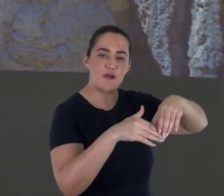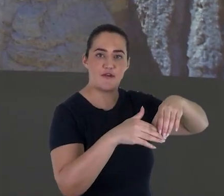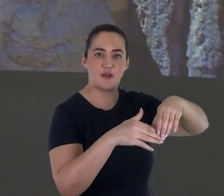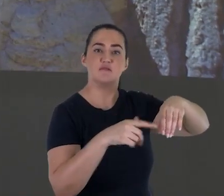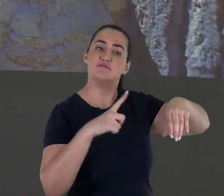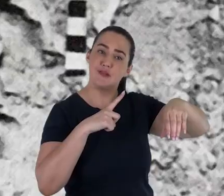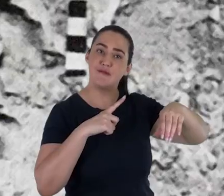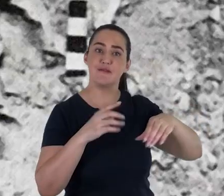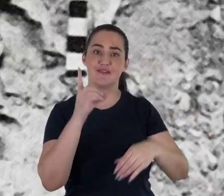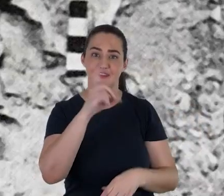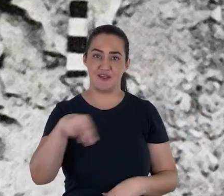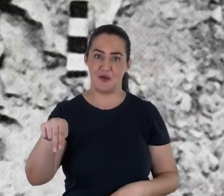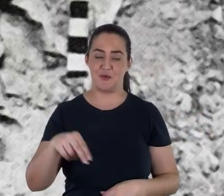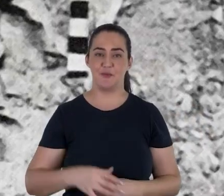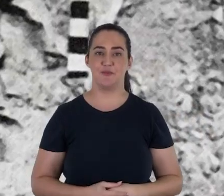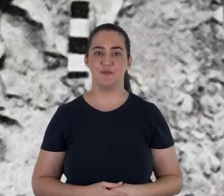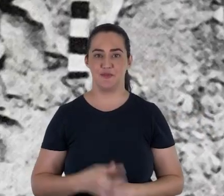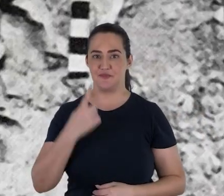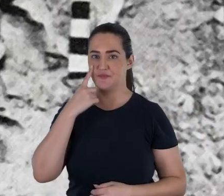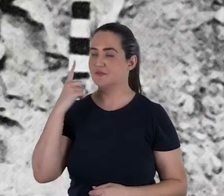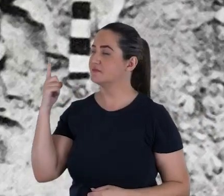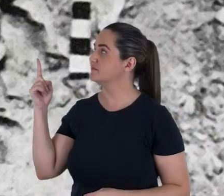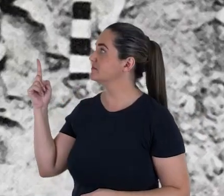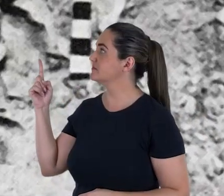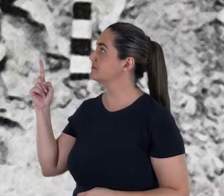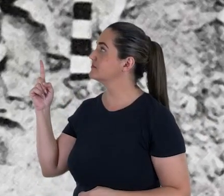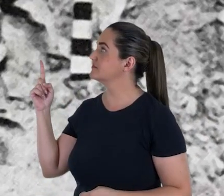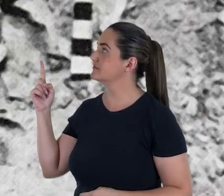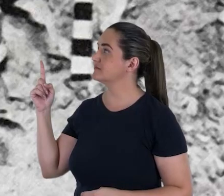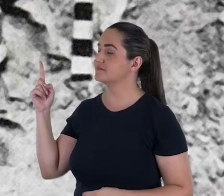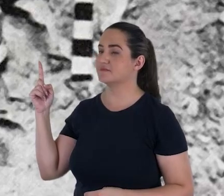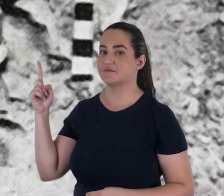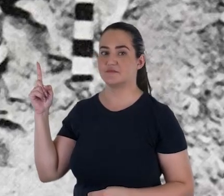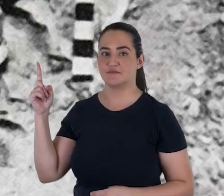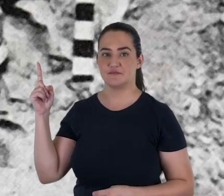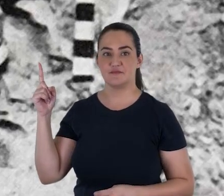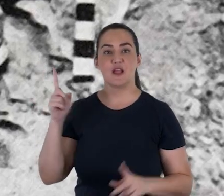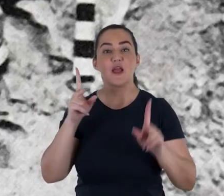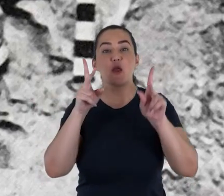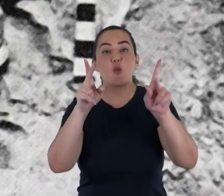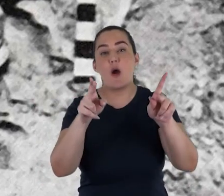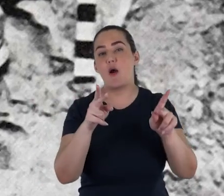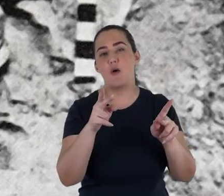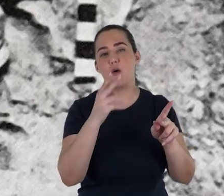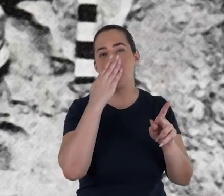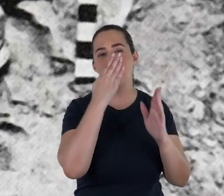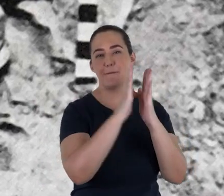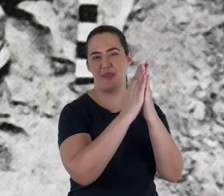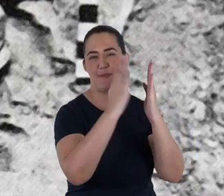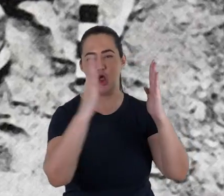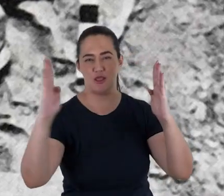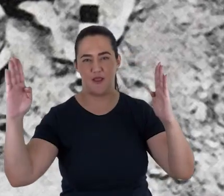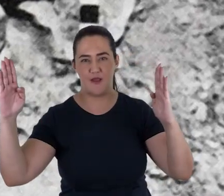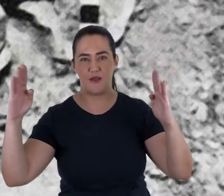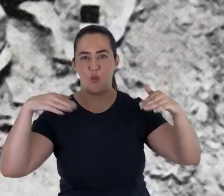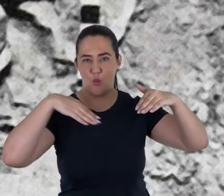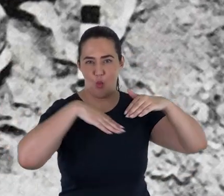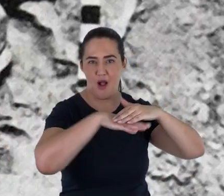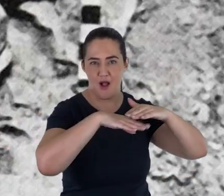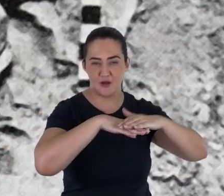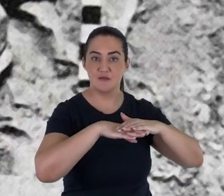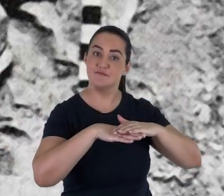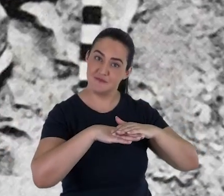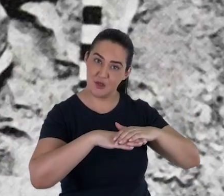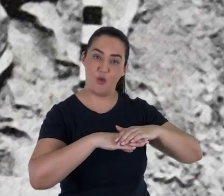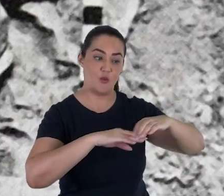estão ali. A Gruta 4 certamente serviu como uma espécie de depositário central para o material escrito de